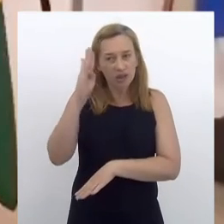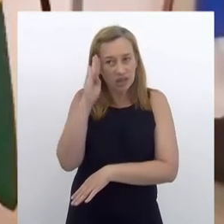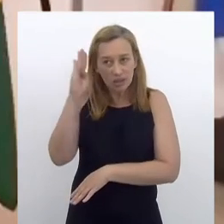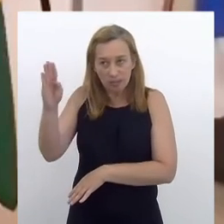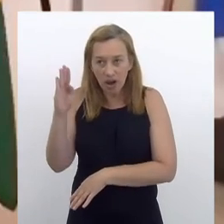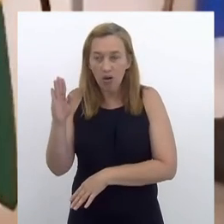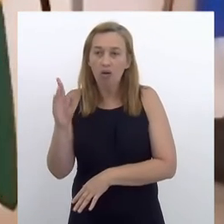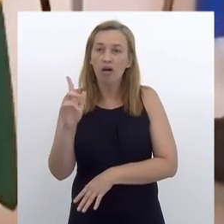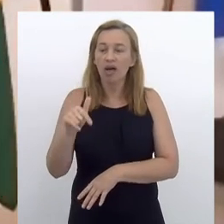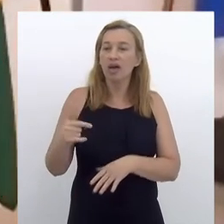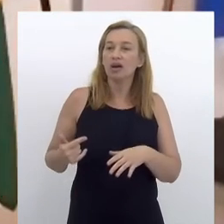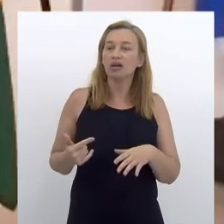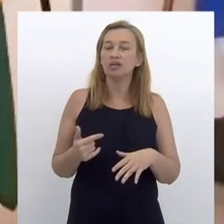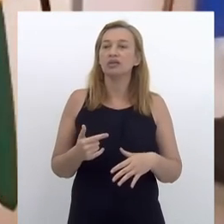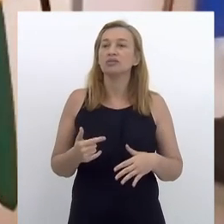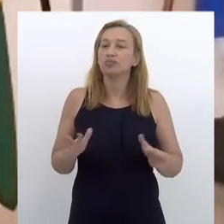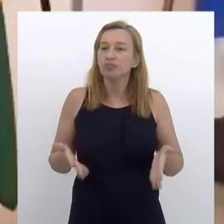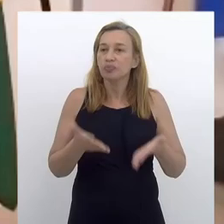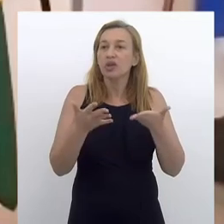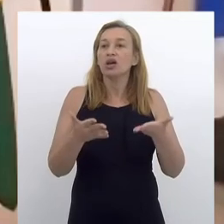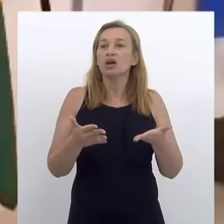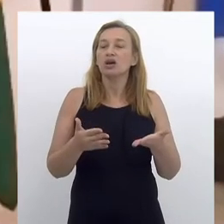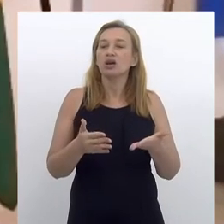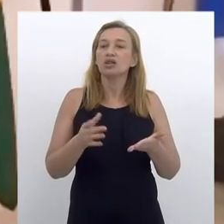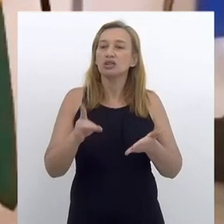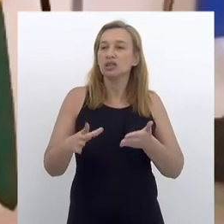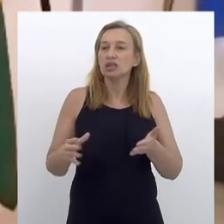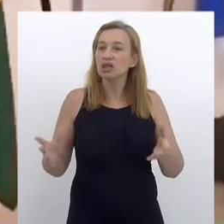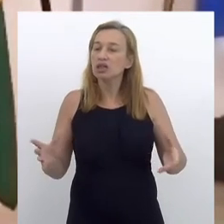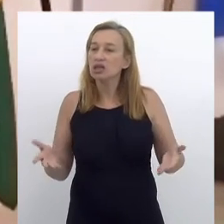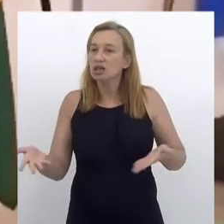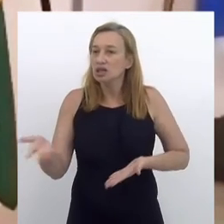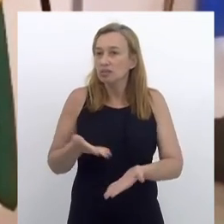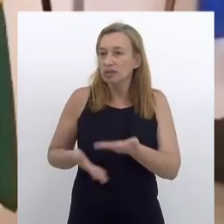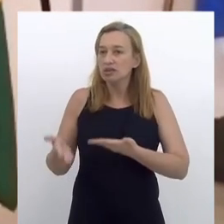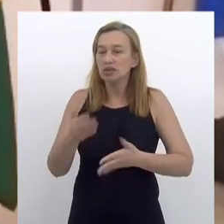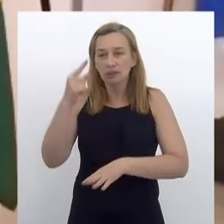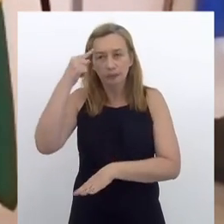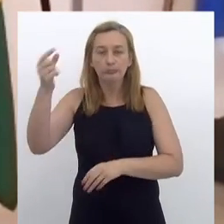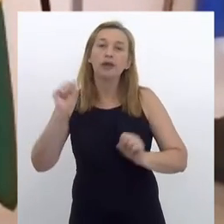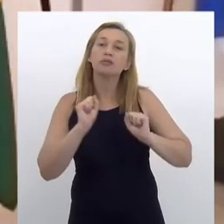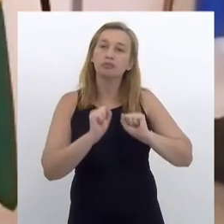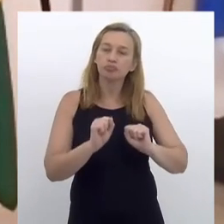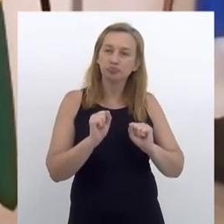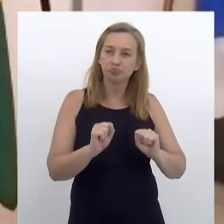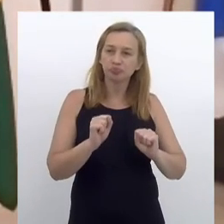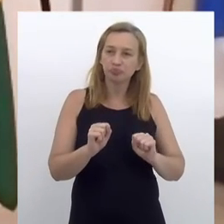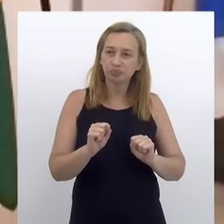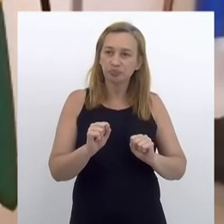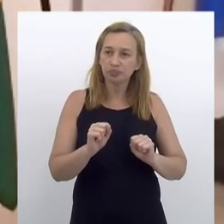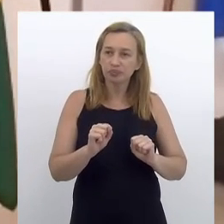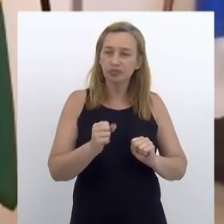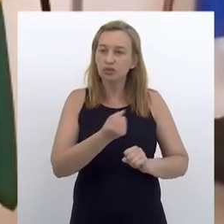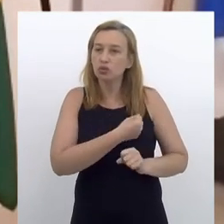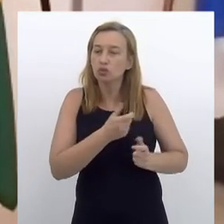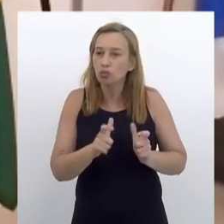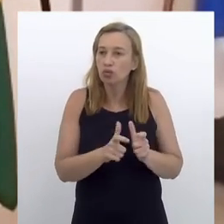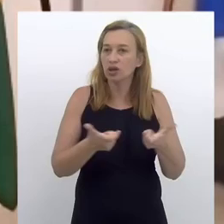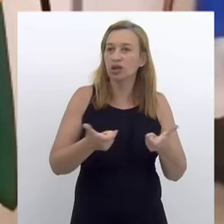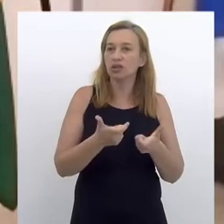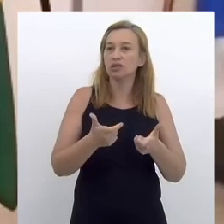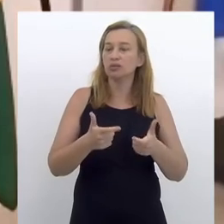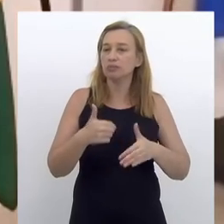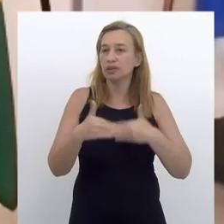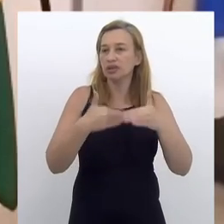os principais consumidores é fundamental para alavancar, porque eles vão ser sócios da ideia e pode ser que vão dar o